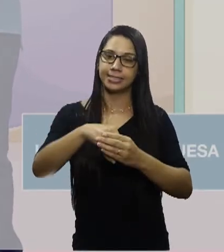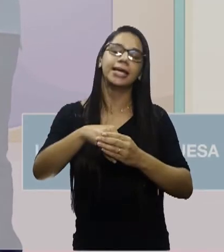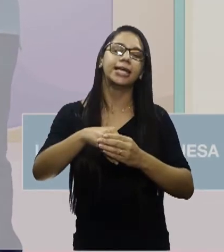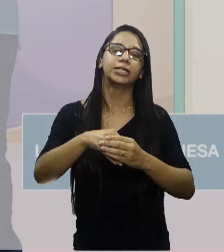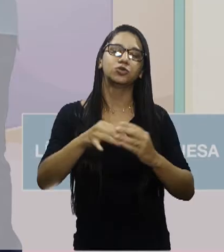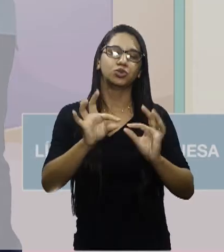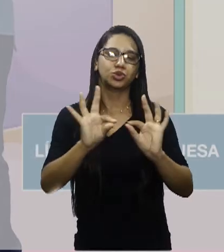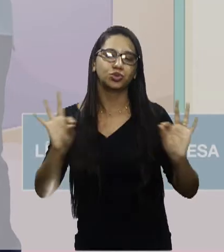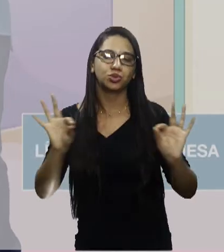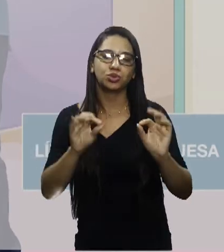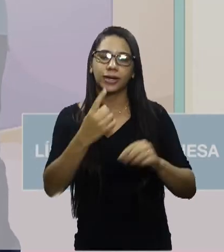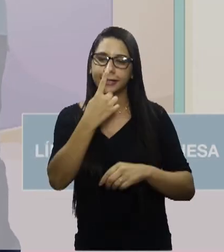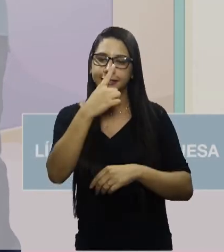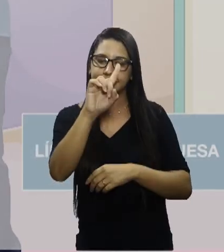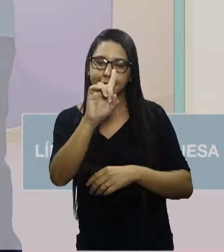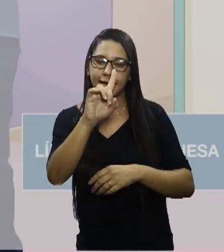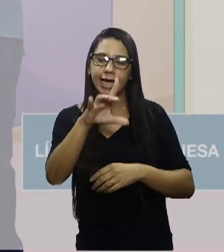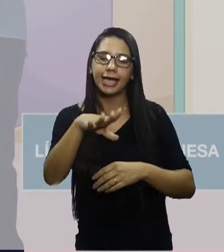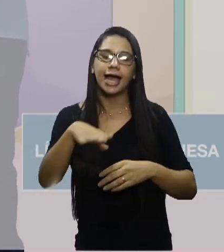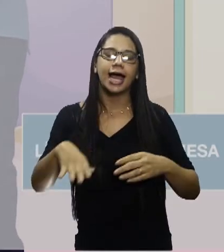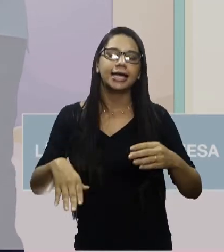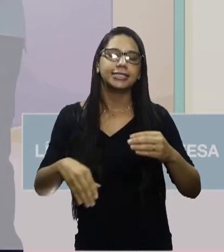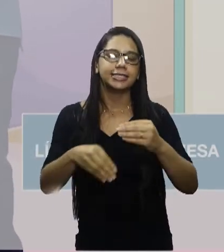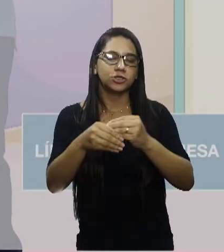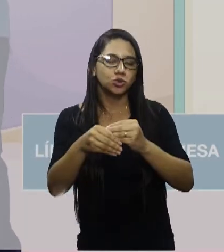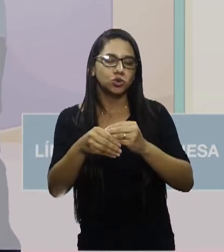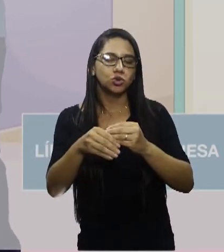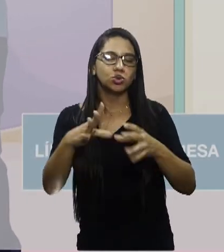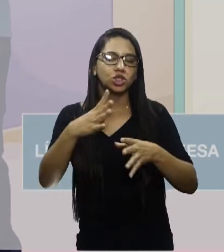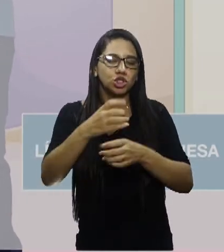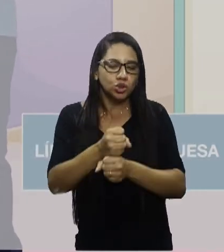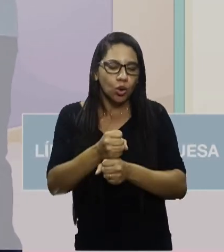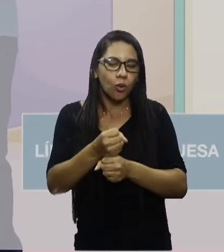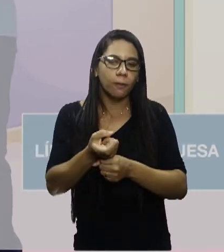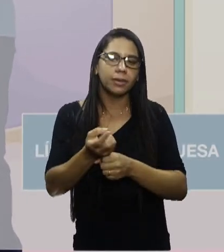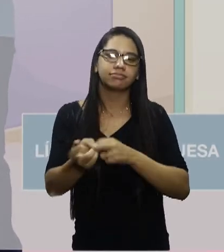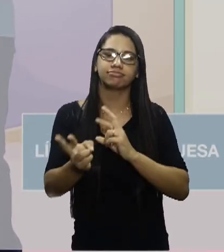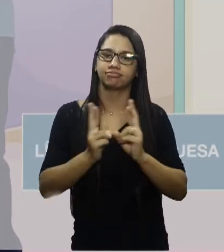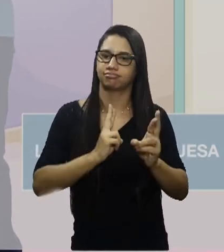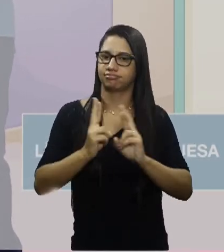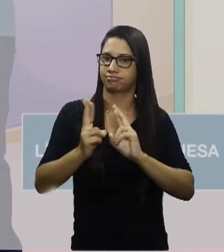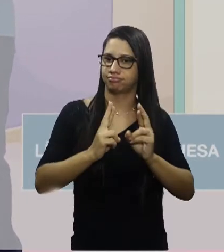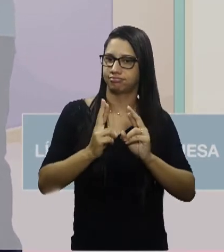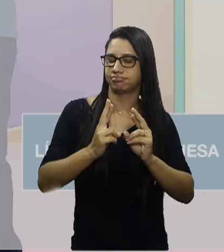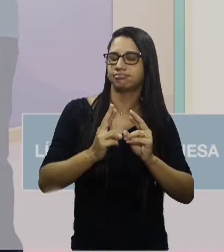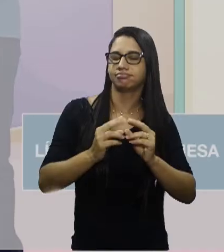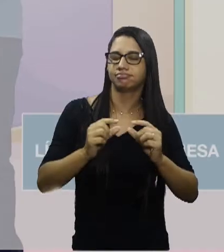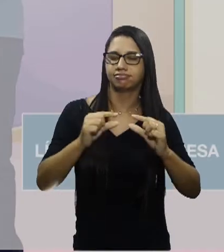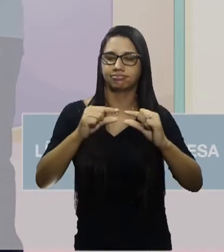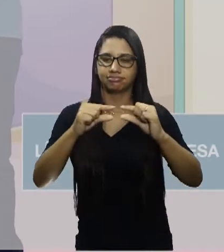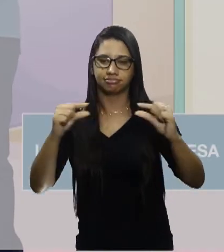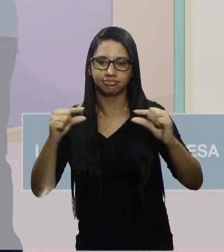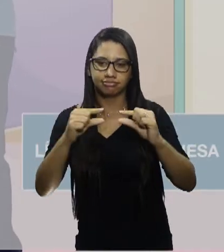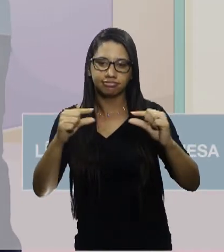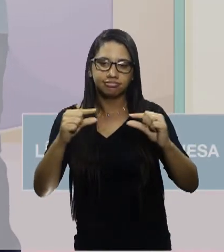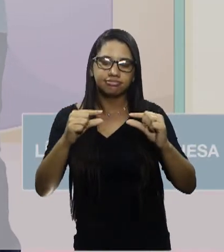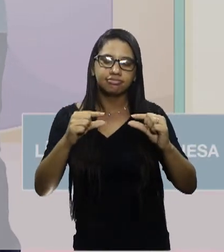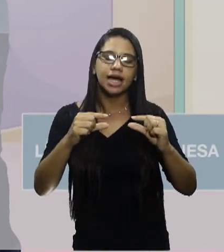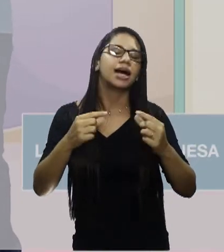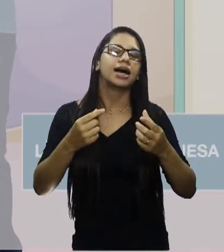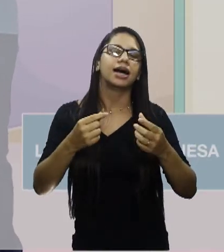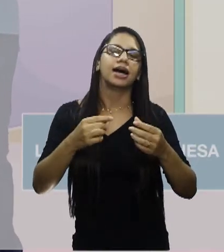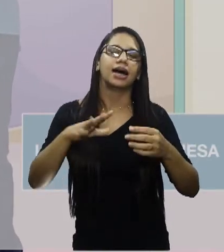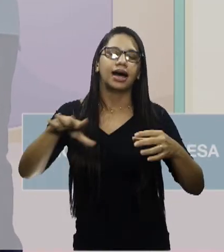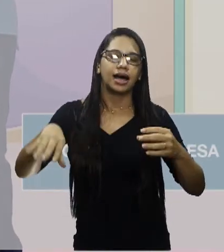expressa a ideia de soma. Então, aditiva, vamos ter uma relação entre orações que indicam a soma